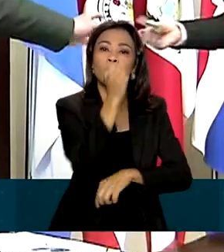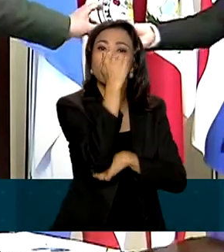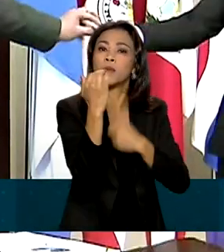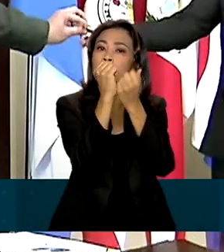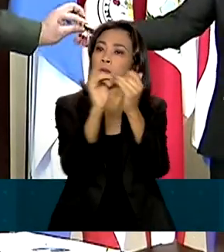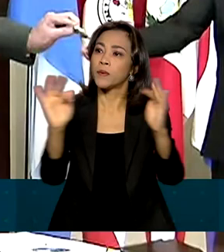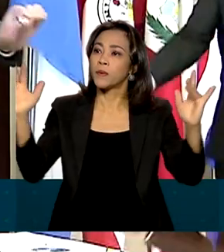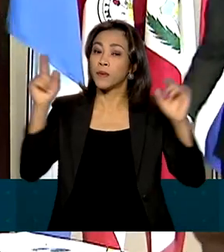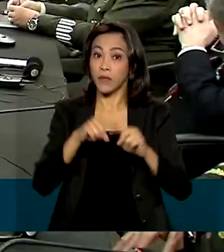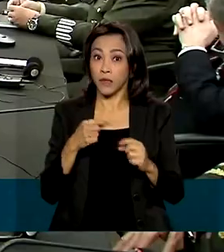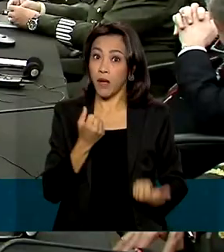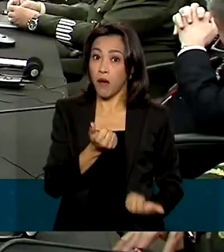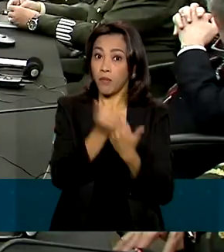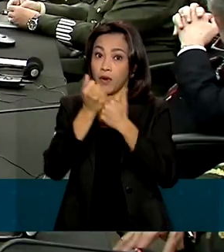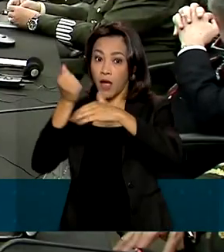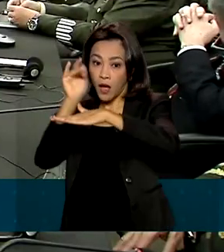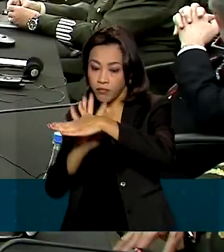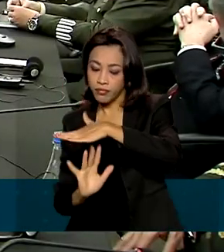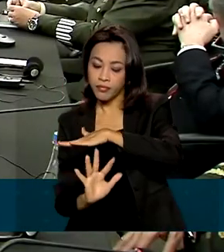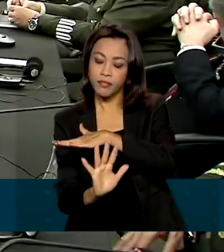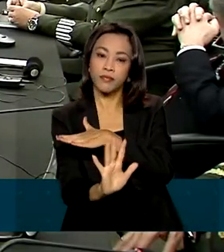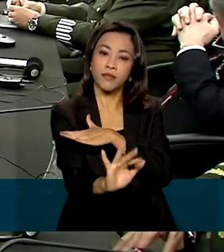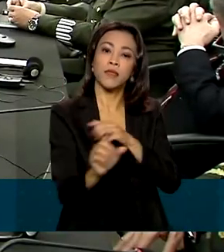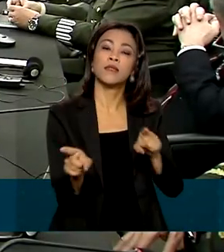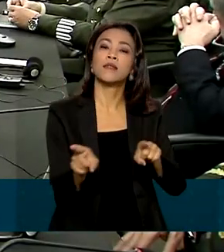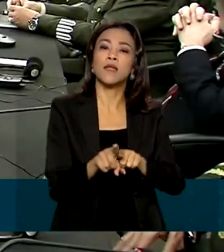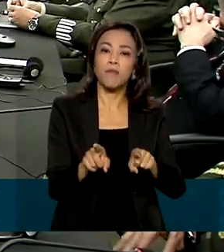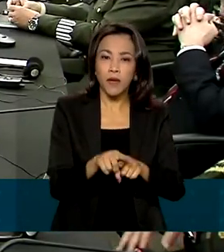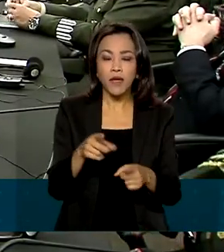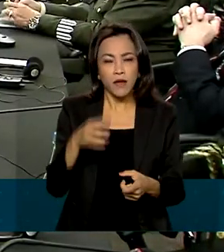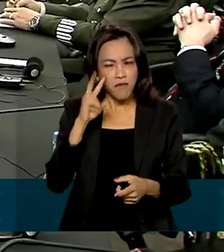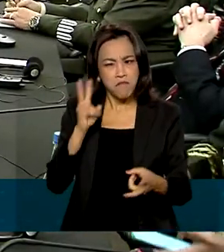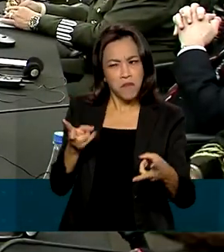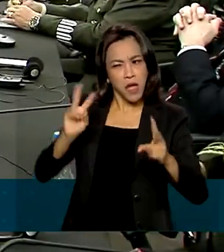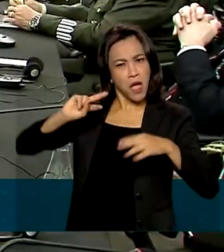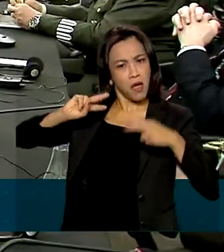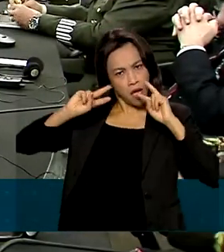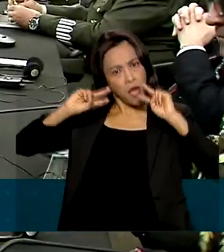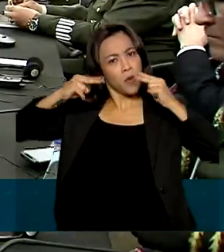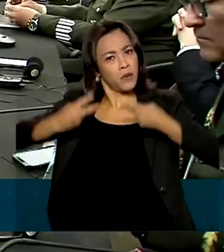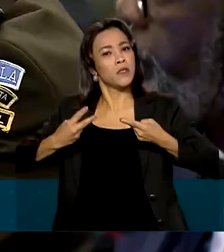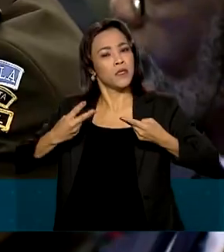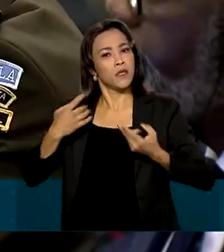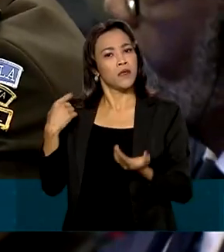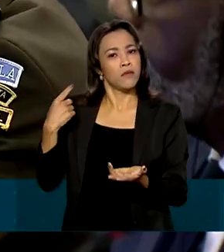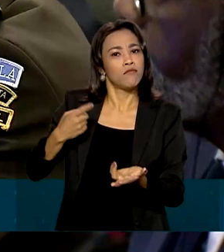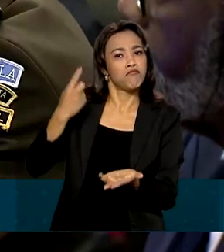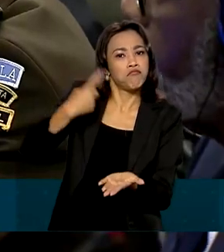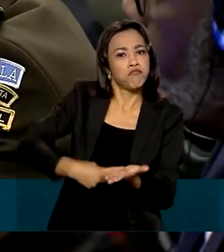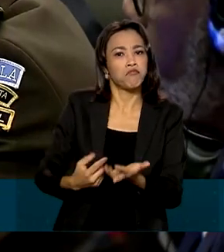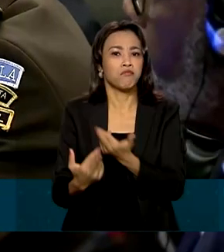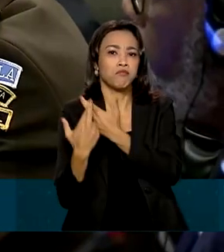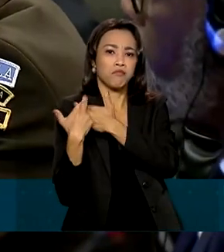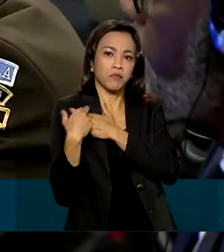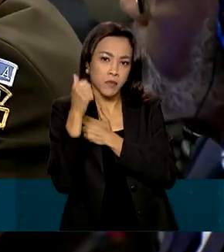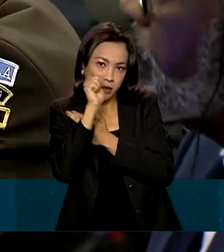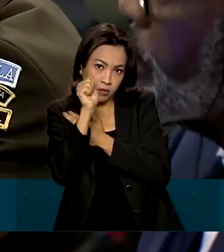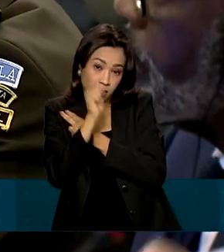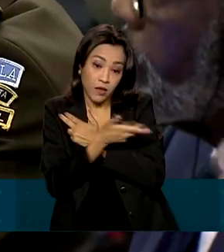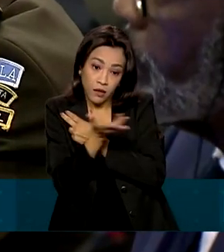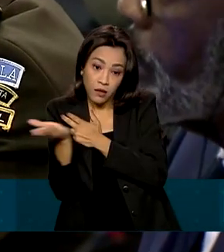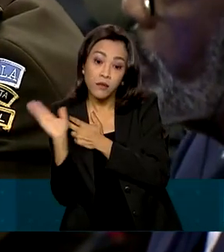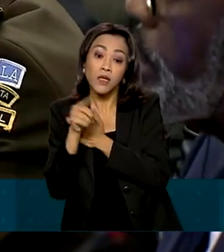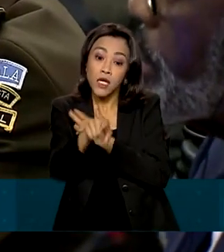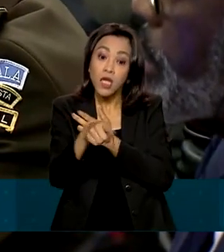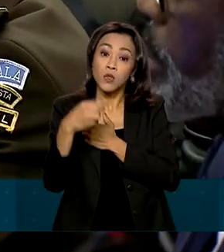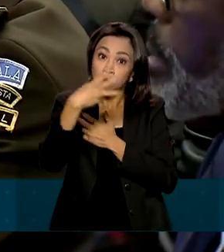os fluxos migratórios e reconhecer o papel das mulheres no setor. No documento, os 34 países afirmam